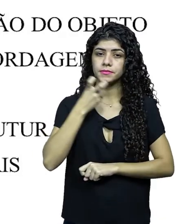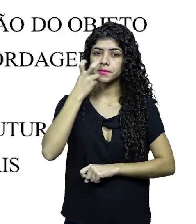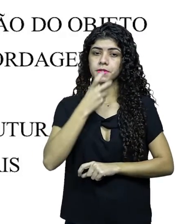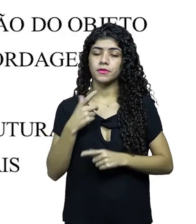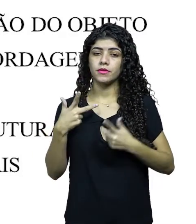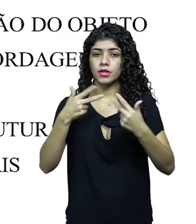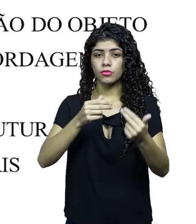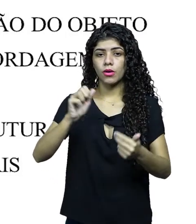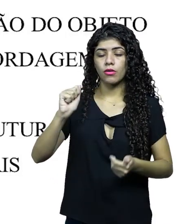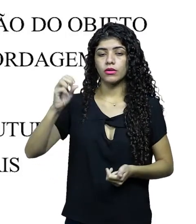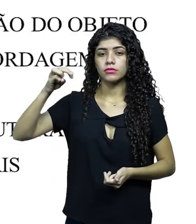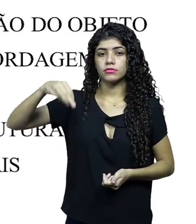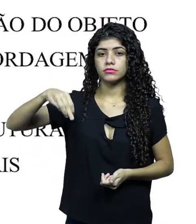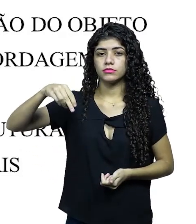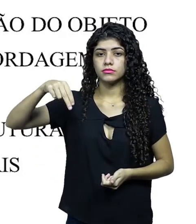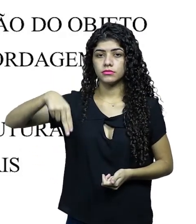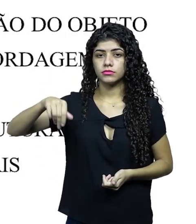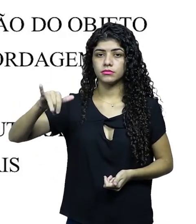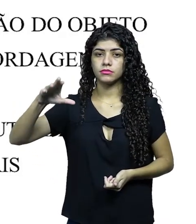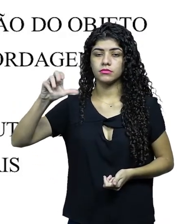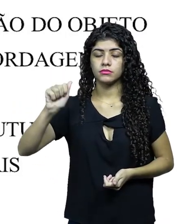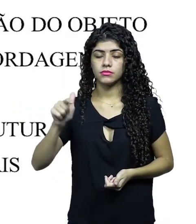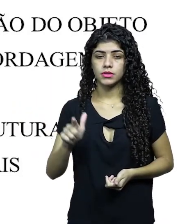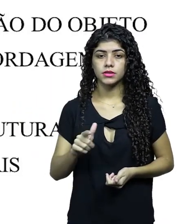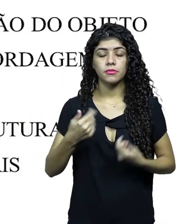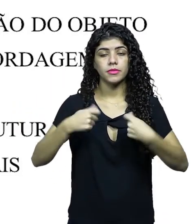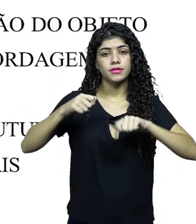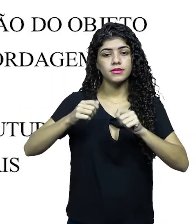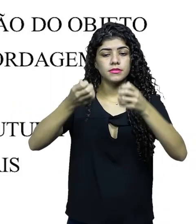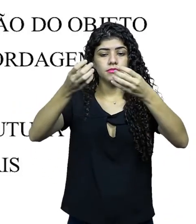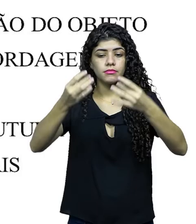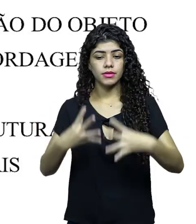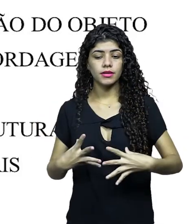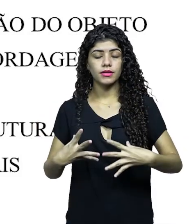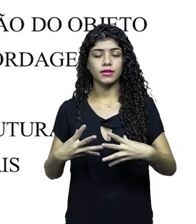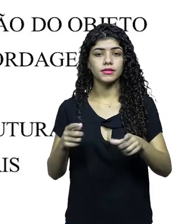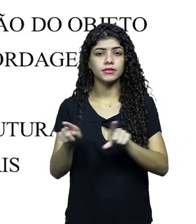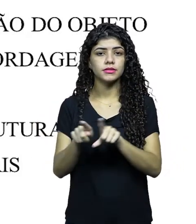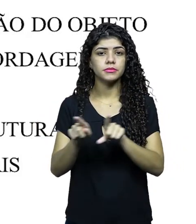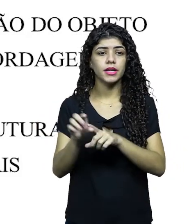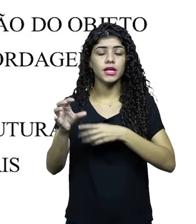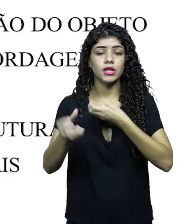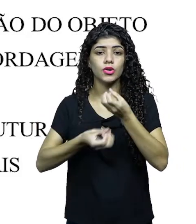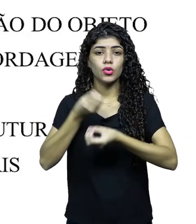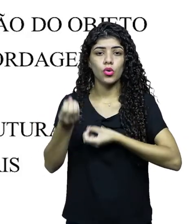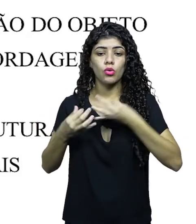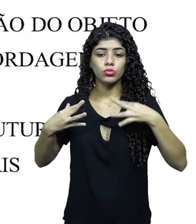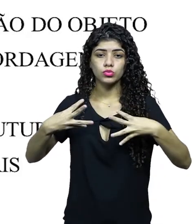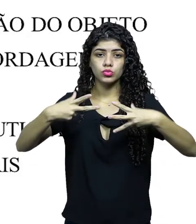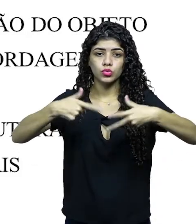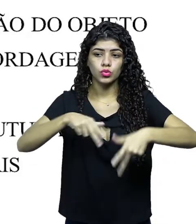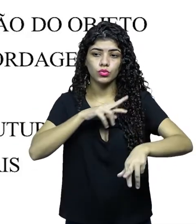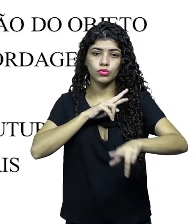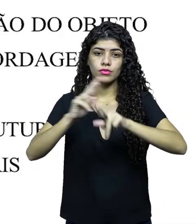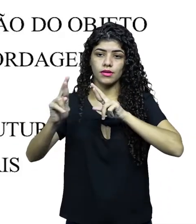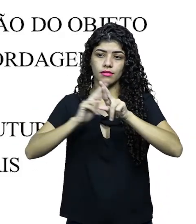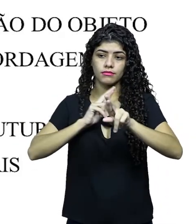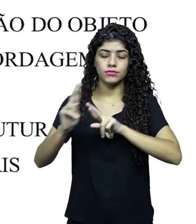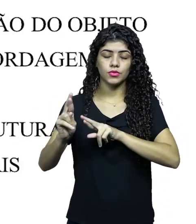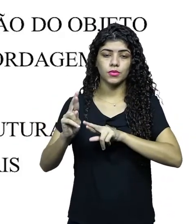procedimentos narrativos, tal qual você fez na animação e na ficção, tá? E aqui você vai ter que explicar também como